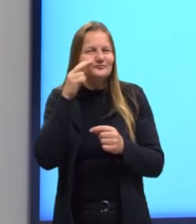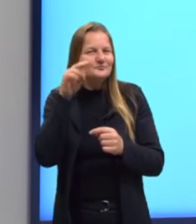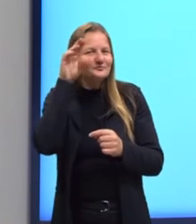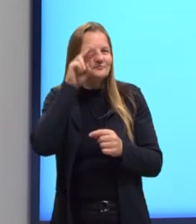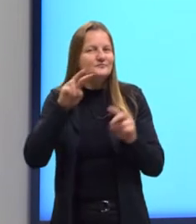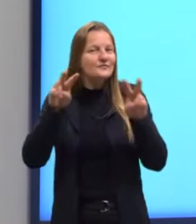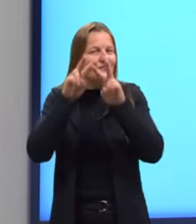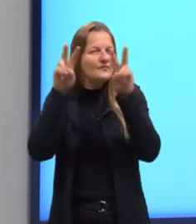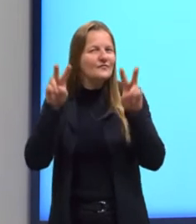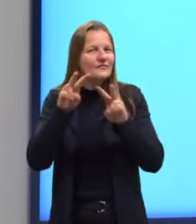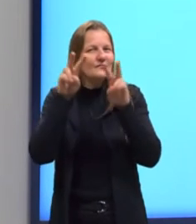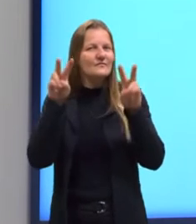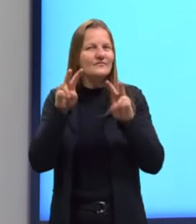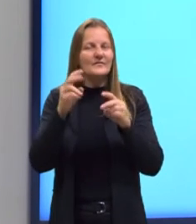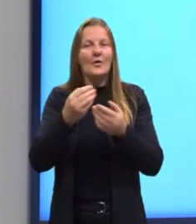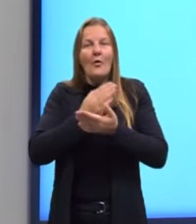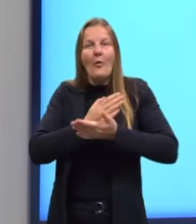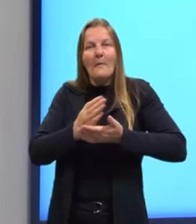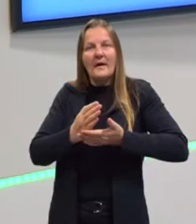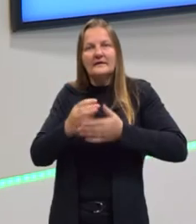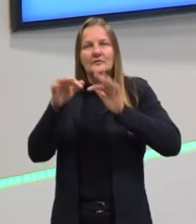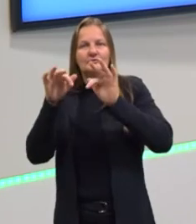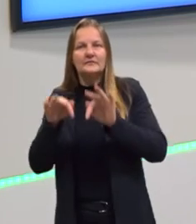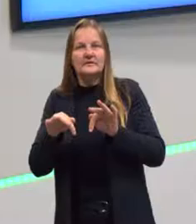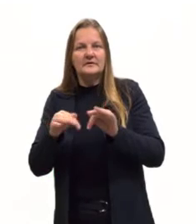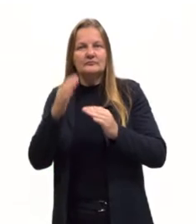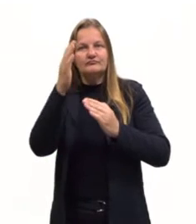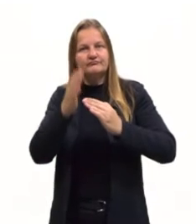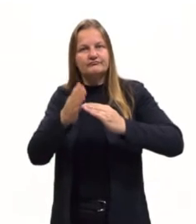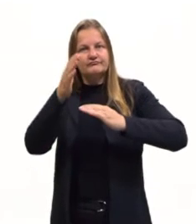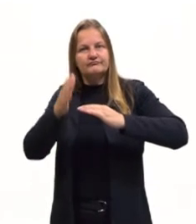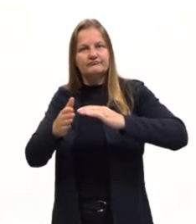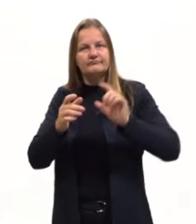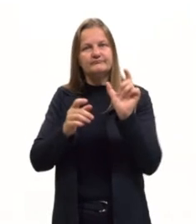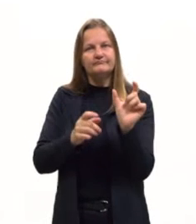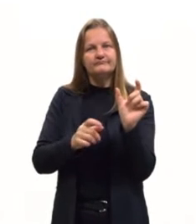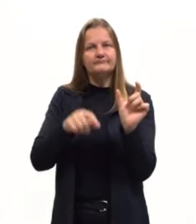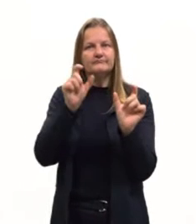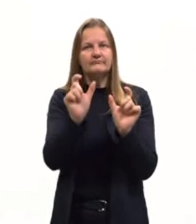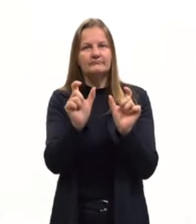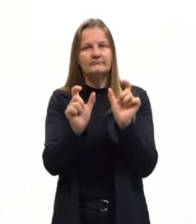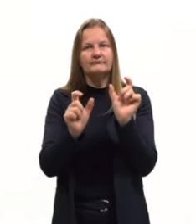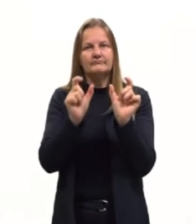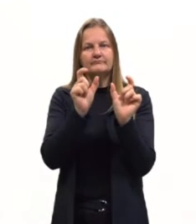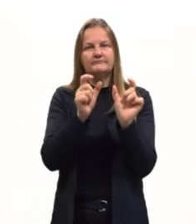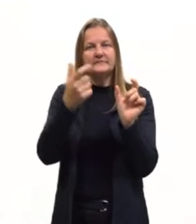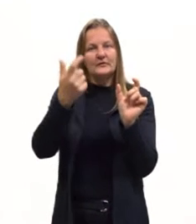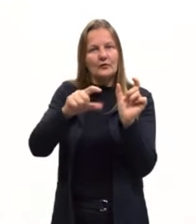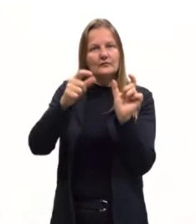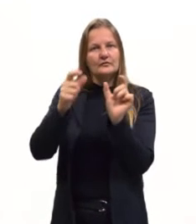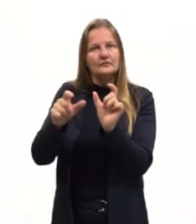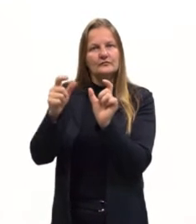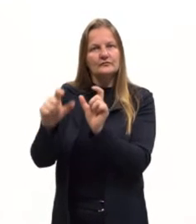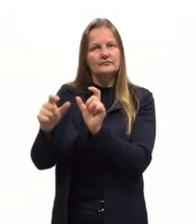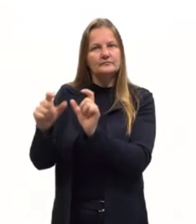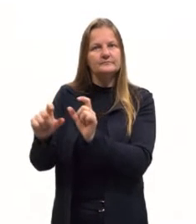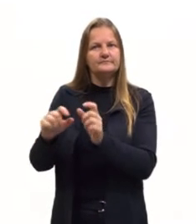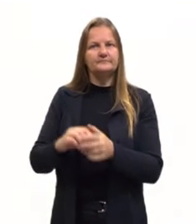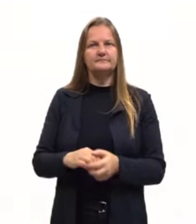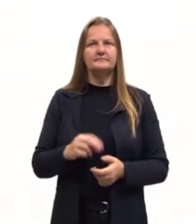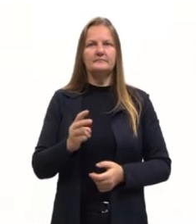visualização. Onde começa e onde termina a repetição. Então, observem que nós temos